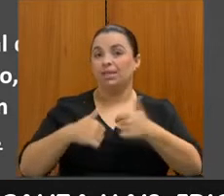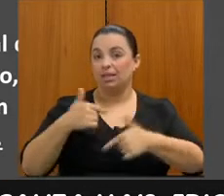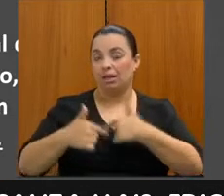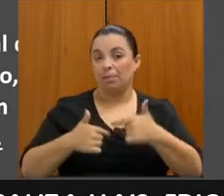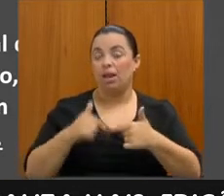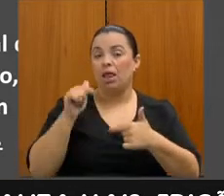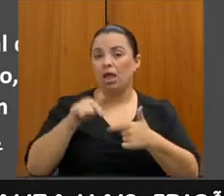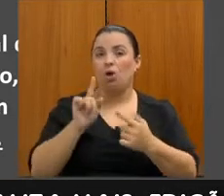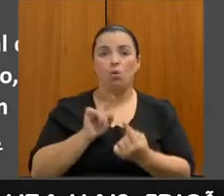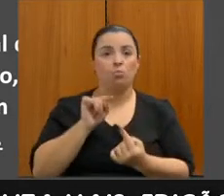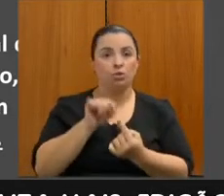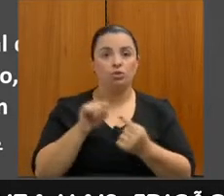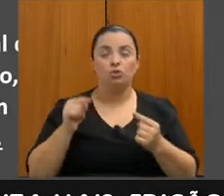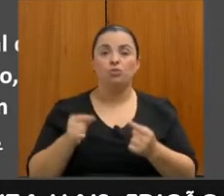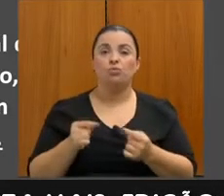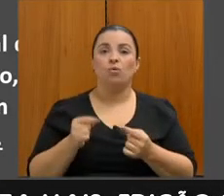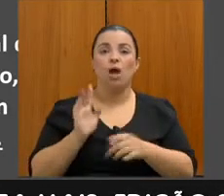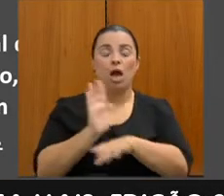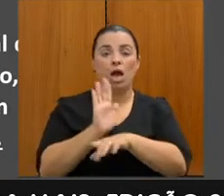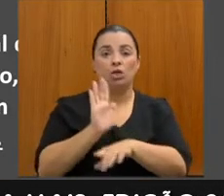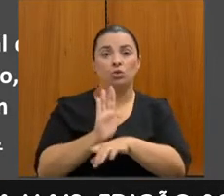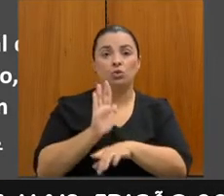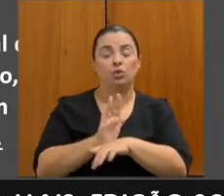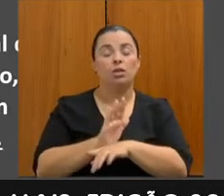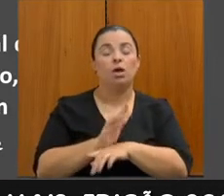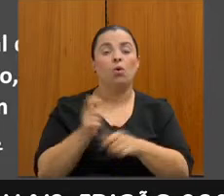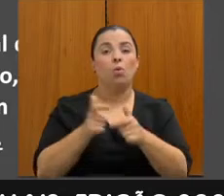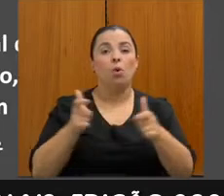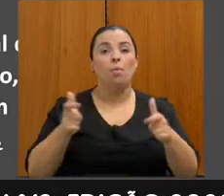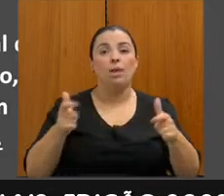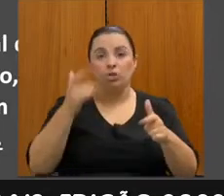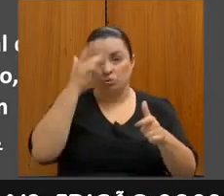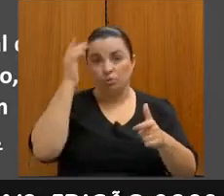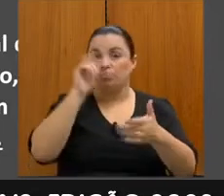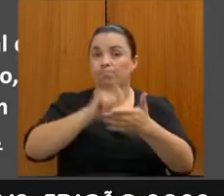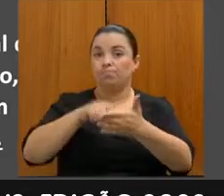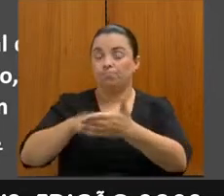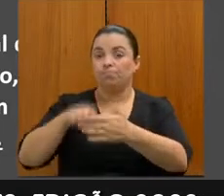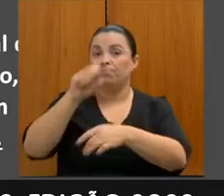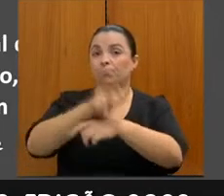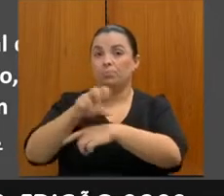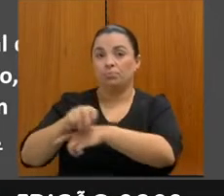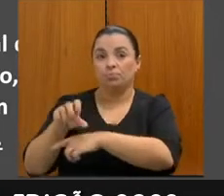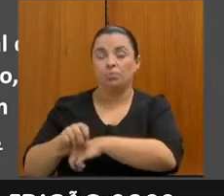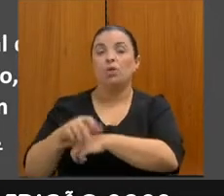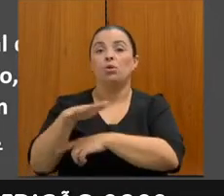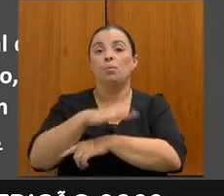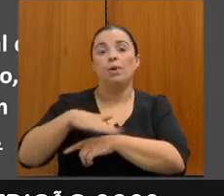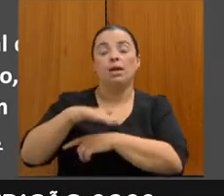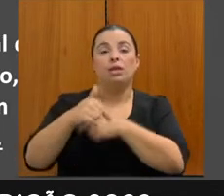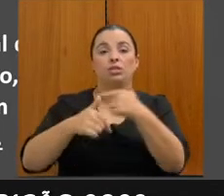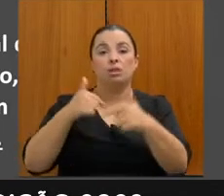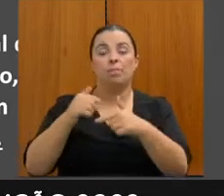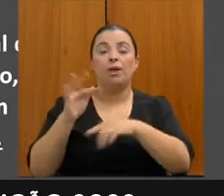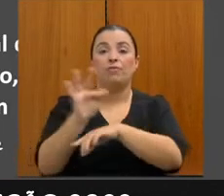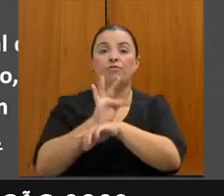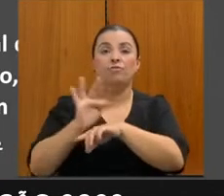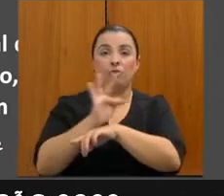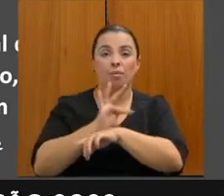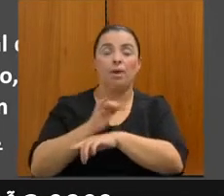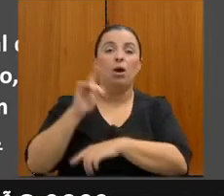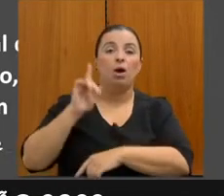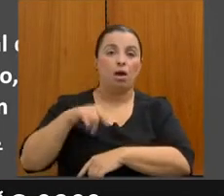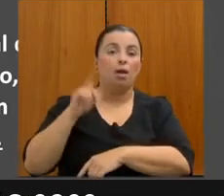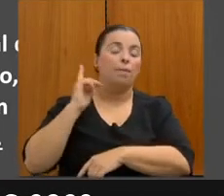aumento no total de admissões do mercado de trabalho formal no Estado de Minas Gerais, por meio da promoção de ações de qualificação profissional em